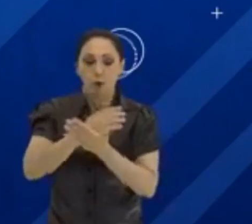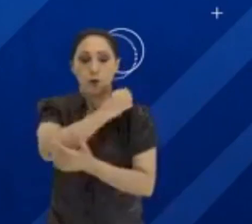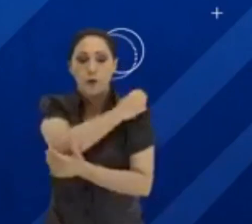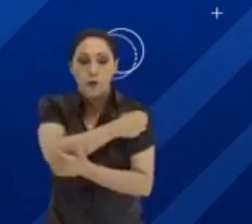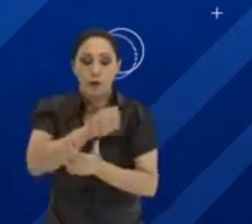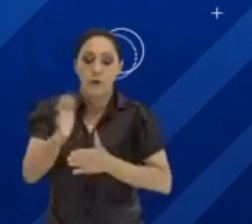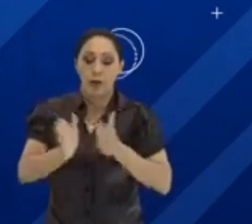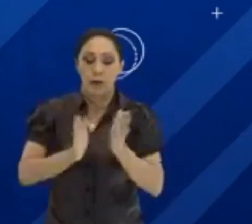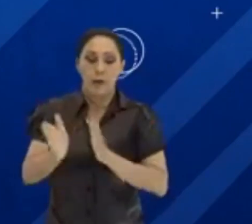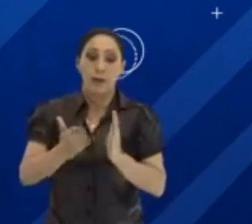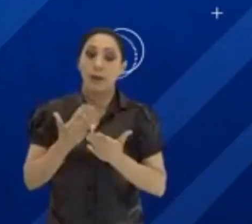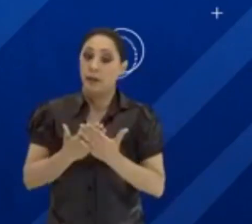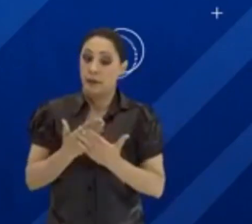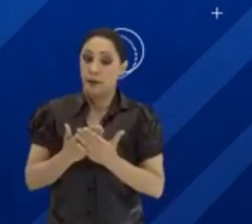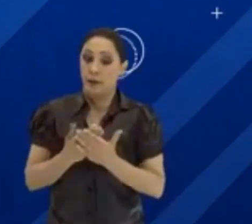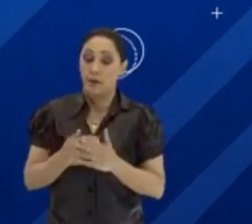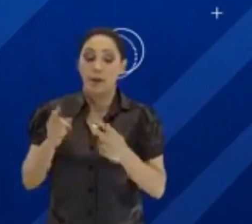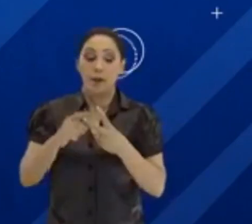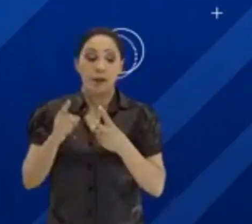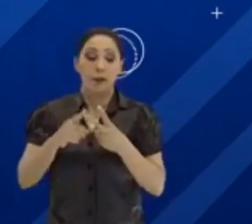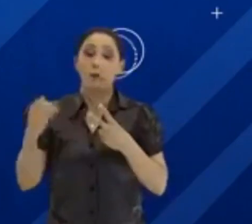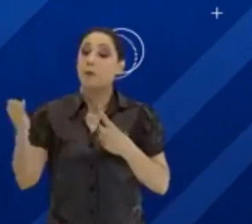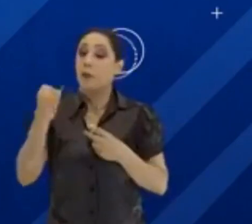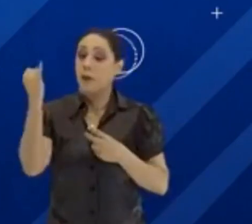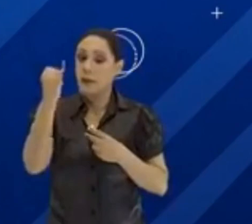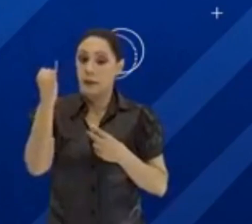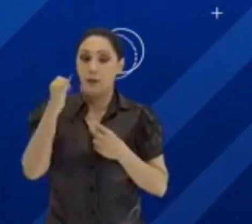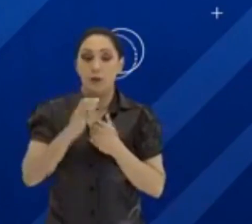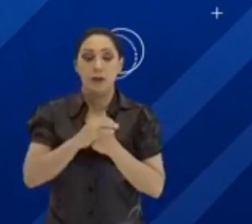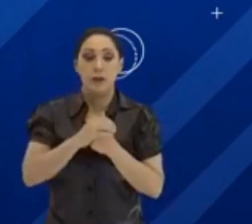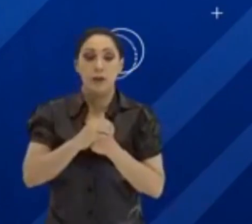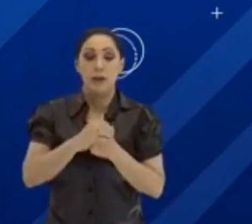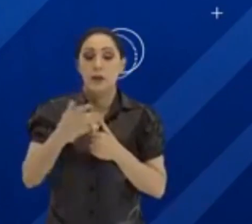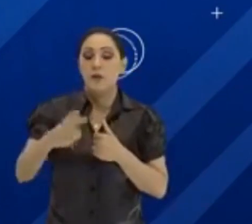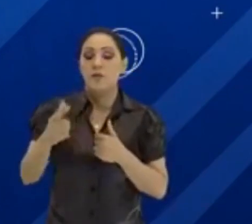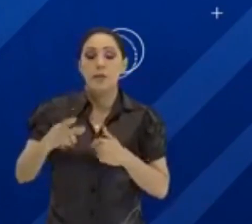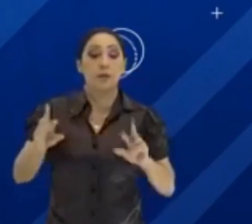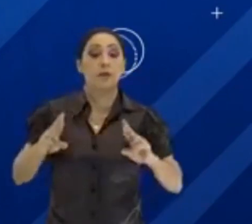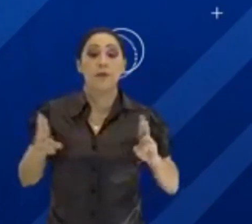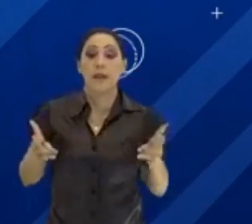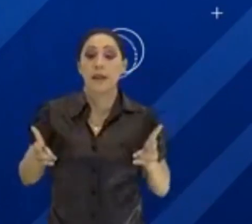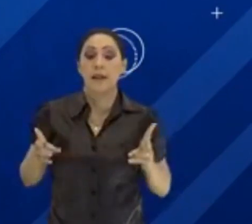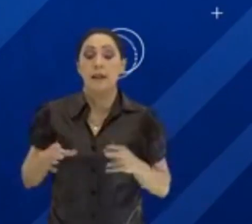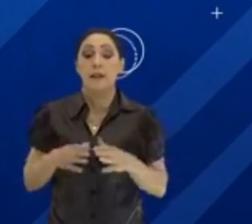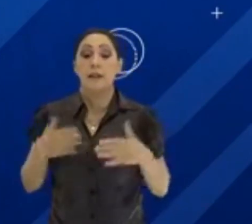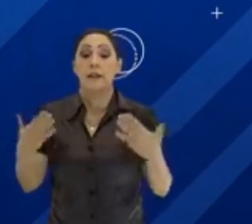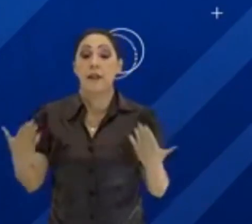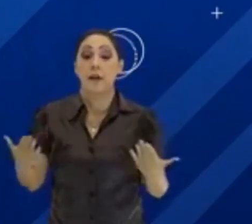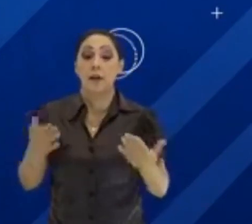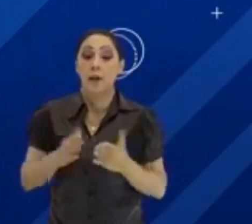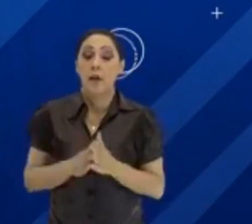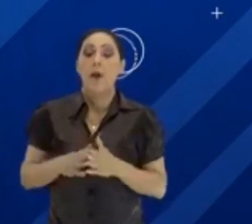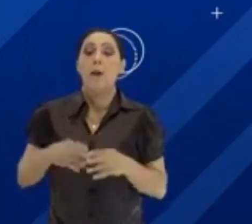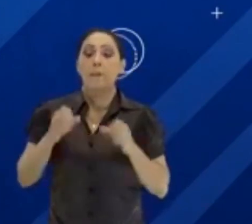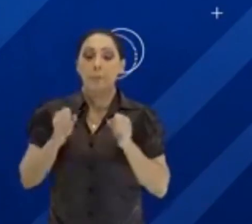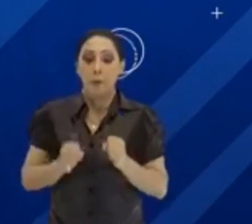acessar as aulas. Uma outra questão importante. Não existe nivelamento. Ou seja, podem ser assistidas pelos alunos